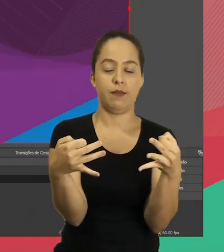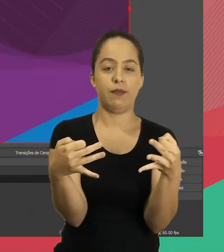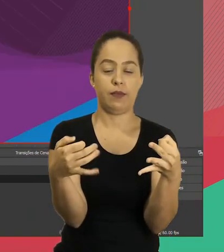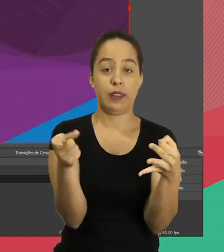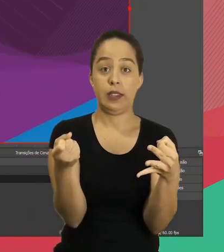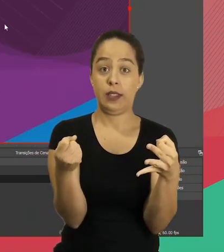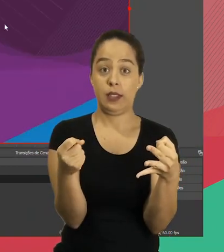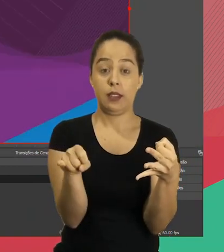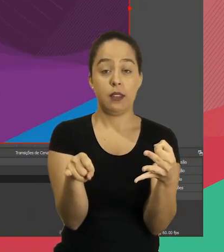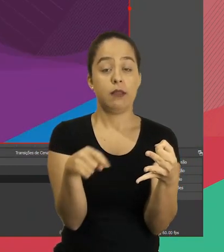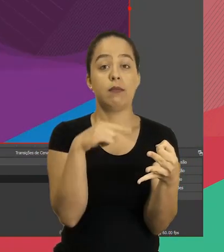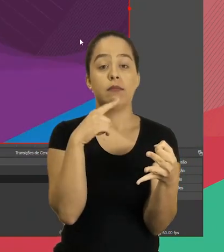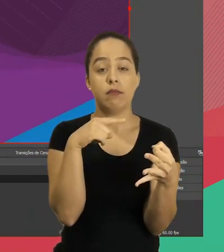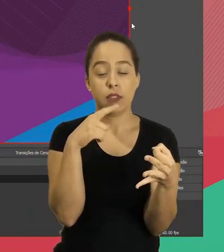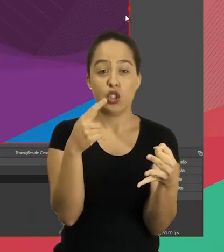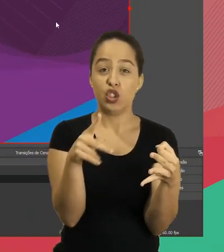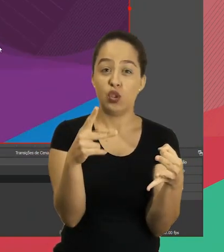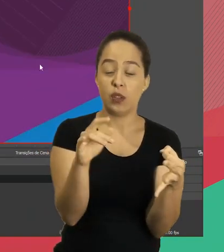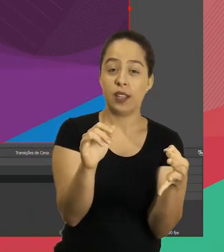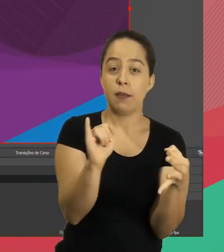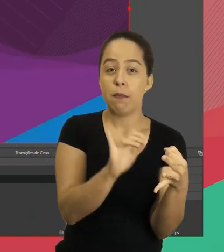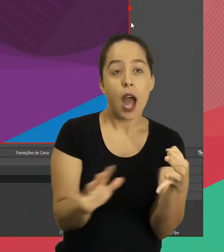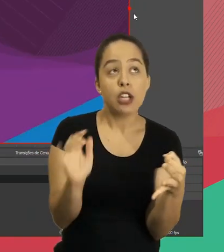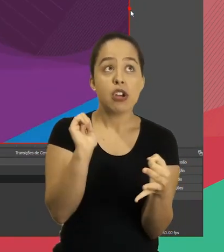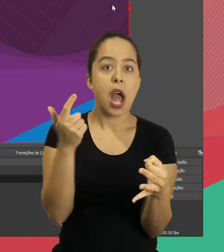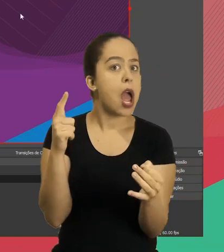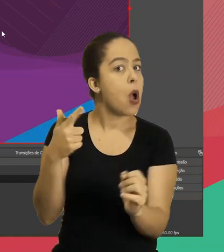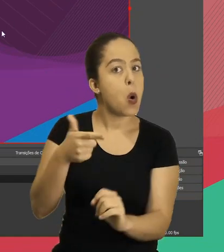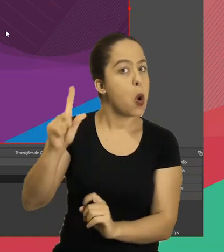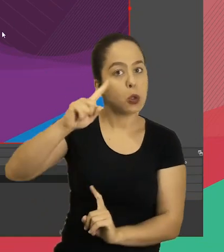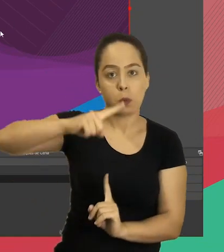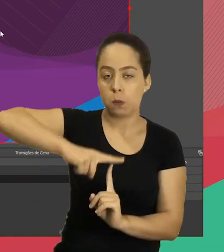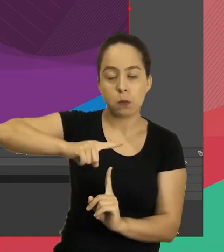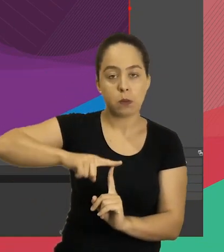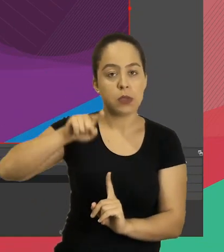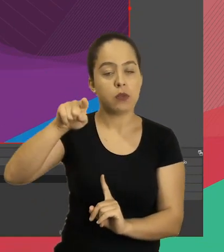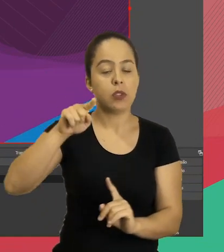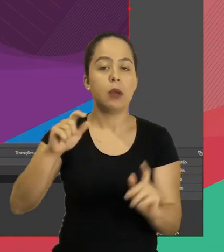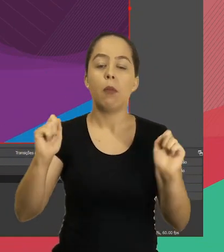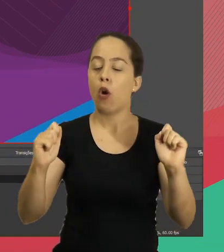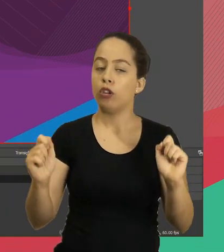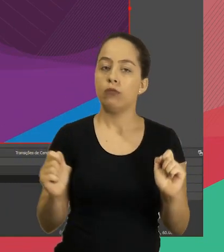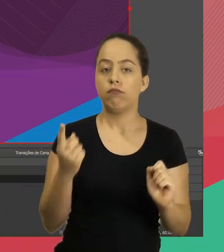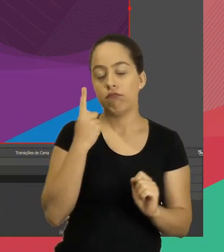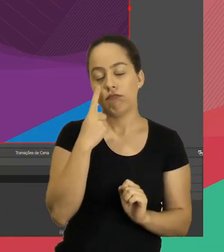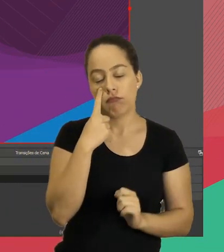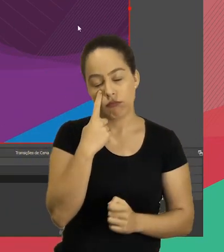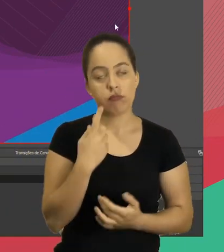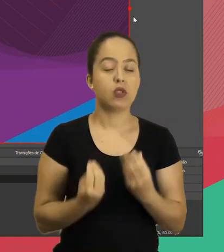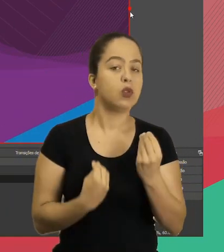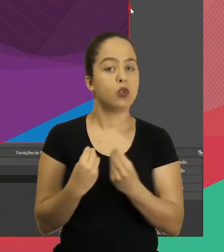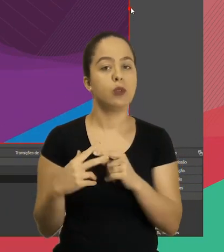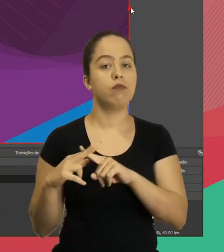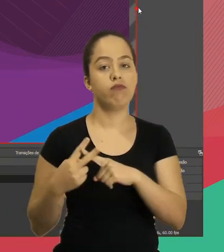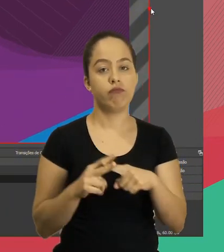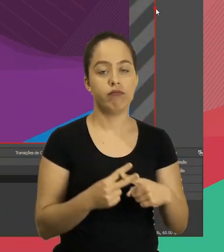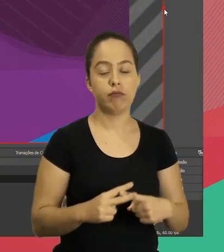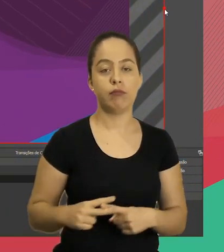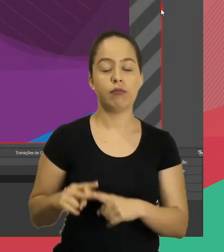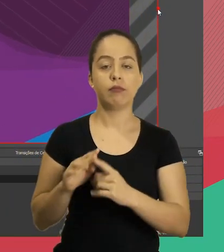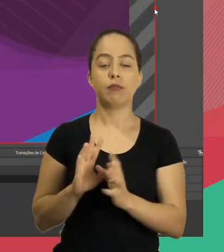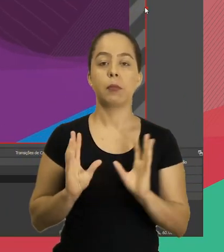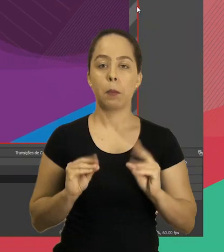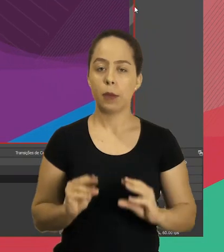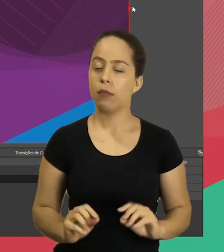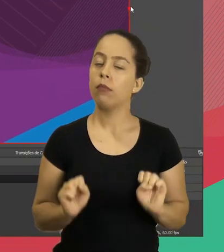ficar na proporção certa. Mas se não ficar, caso sua imagem seja outra proporção ou outro tamanho, você pode vir